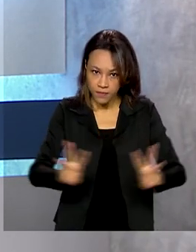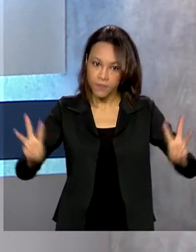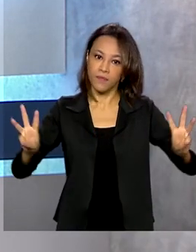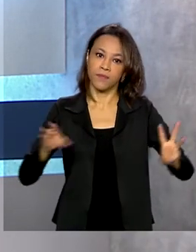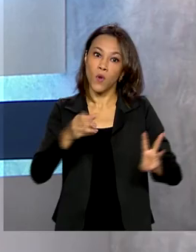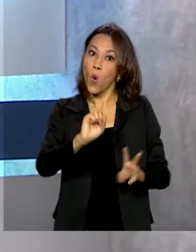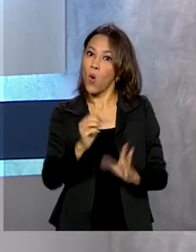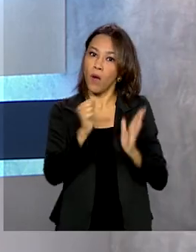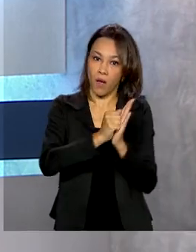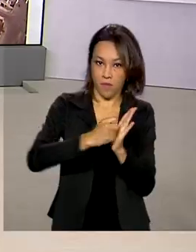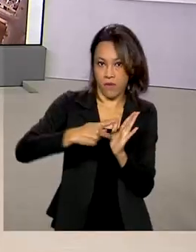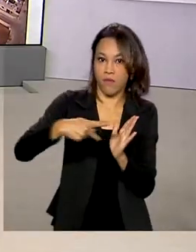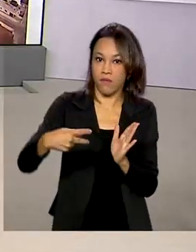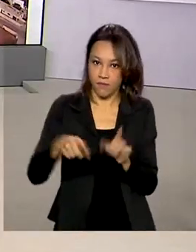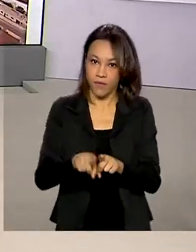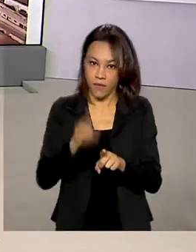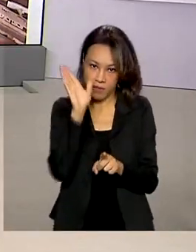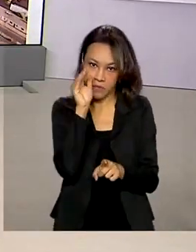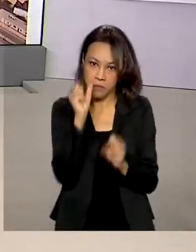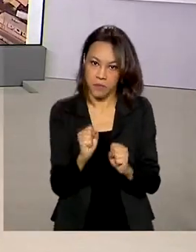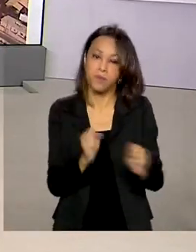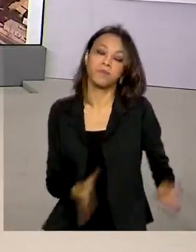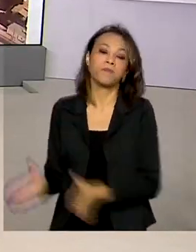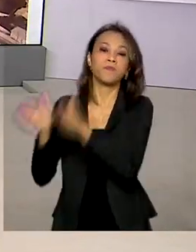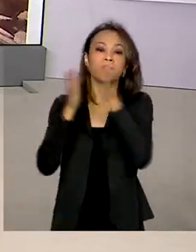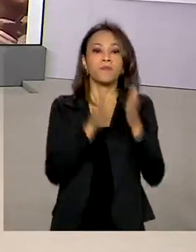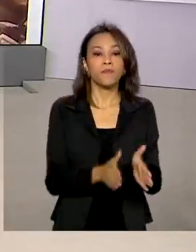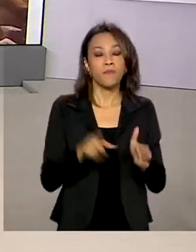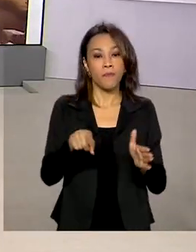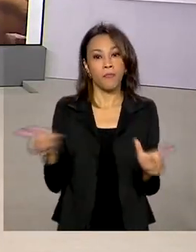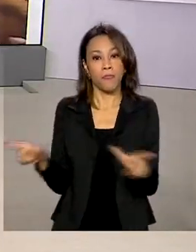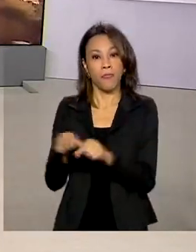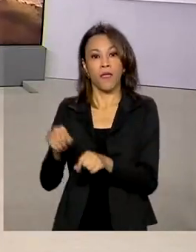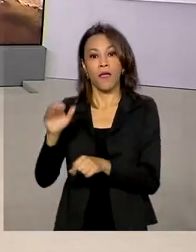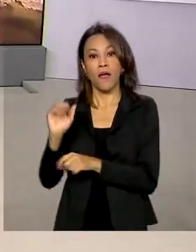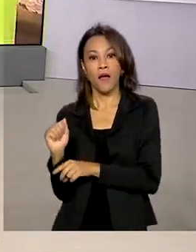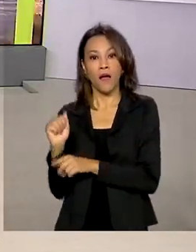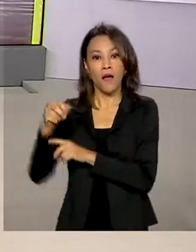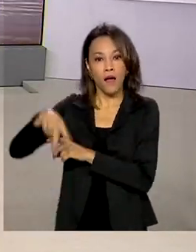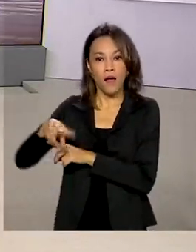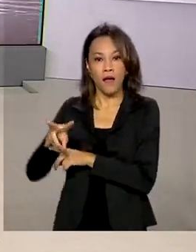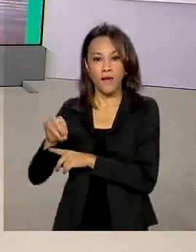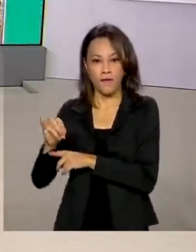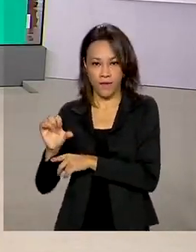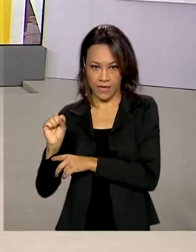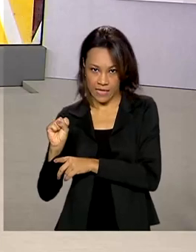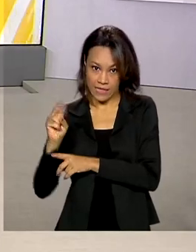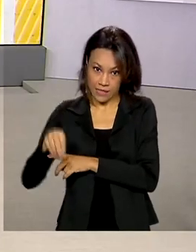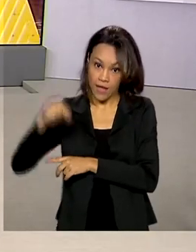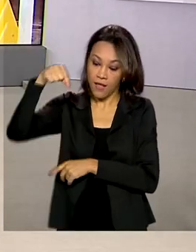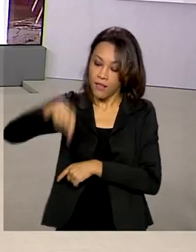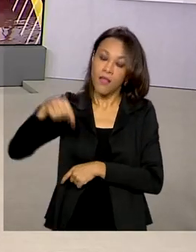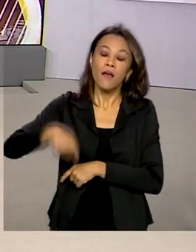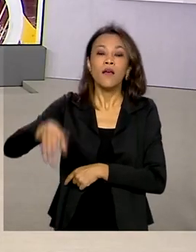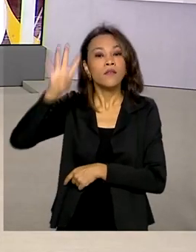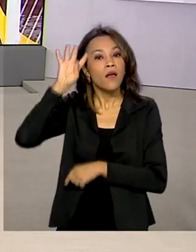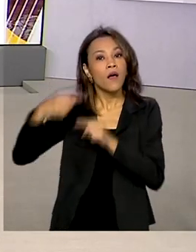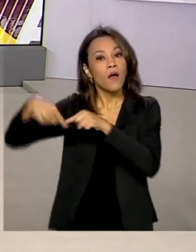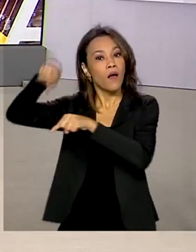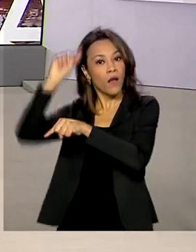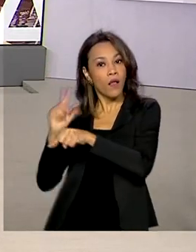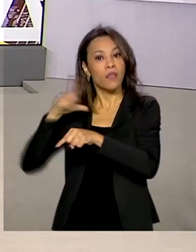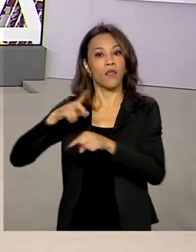FGTS. A Agência Nacional de Vigilância Sanitária, a Anvisa, se reuniu nesta quarta-feira com